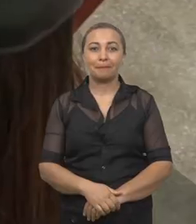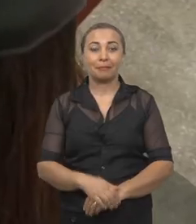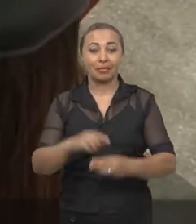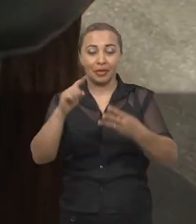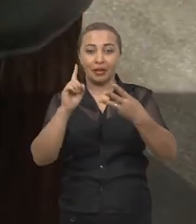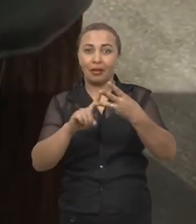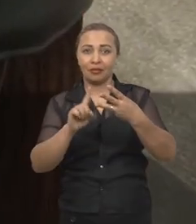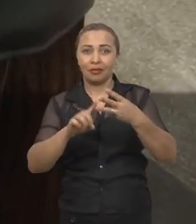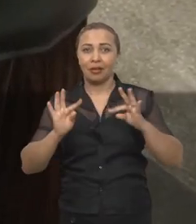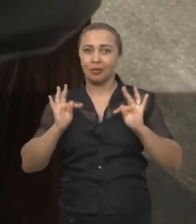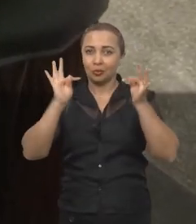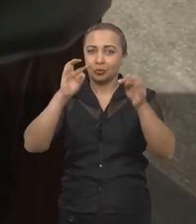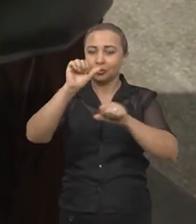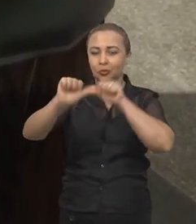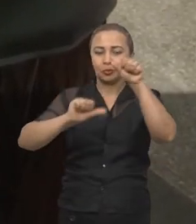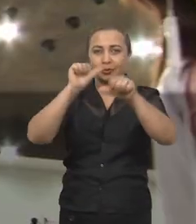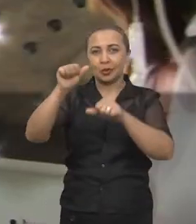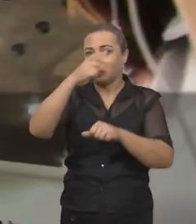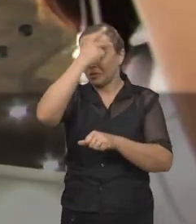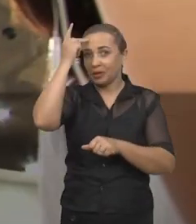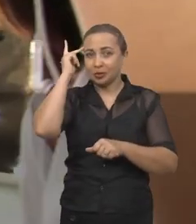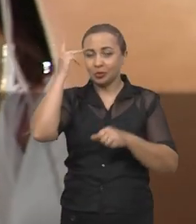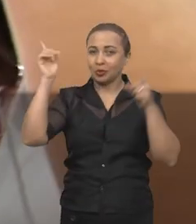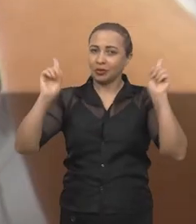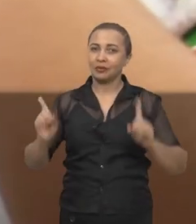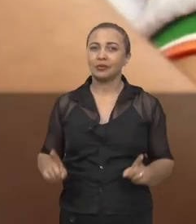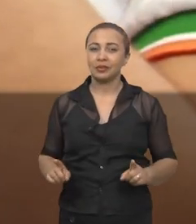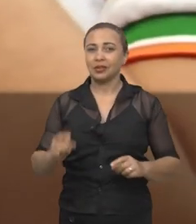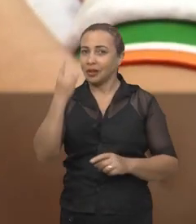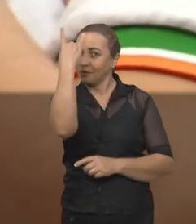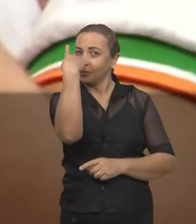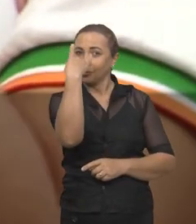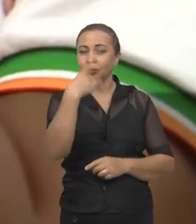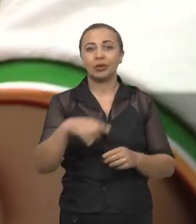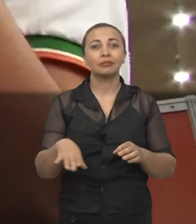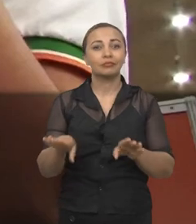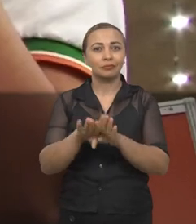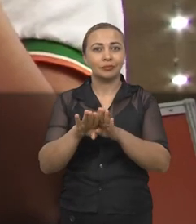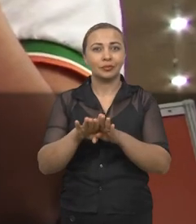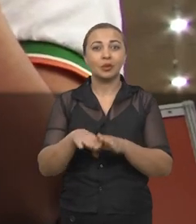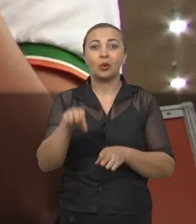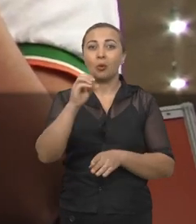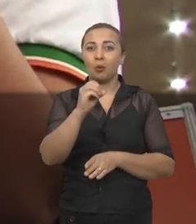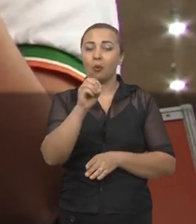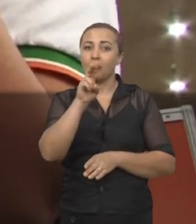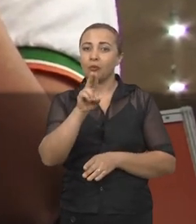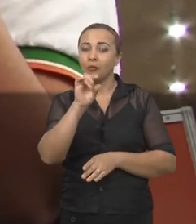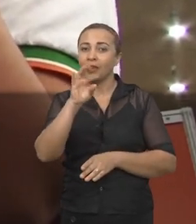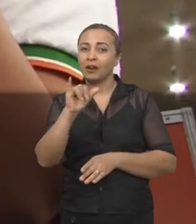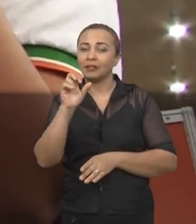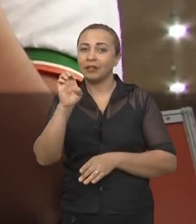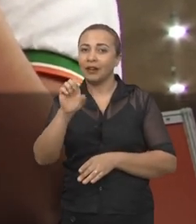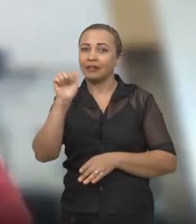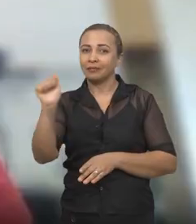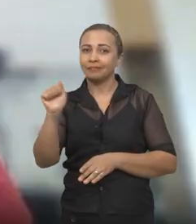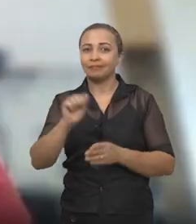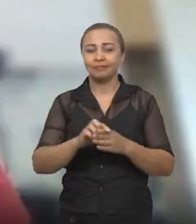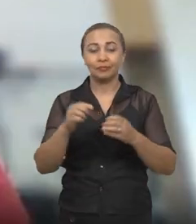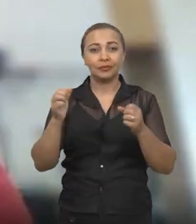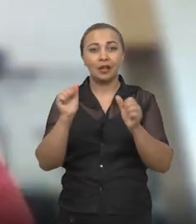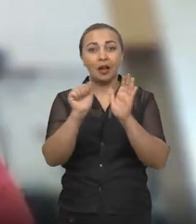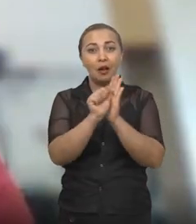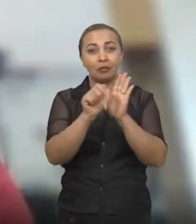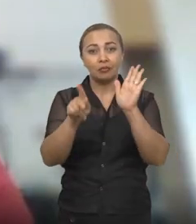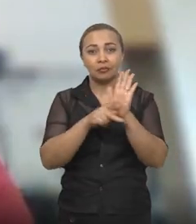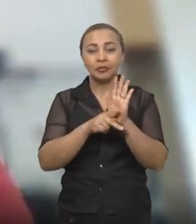A terceira tecnologia desenvolvida para pessoas com deficiência visual é o VRI. O VRI